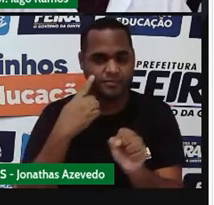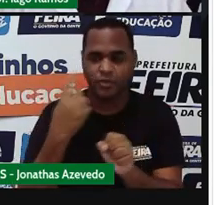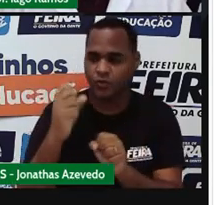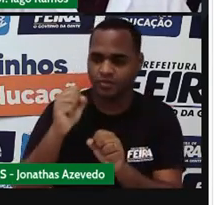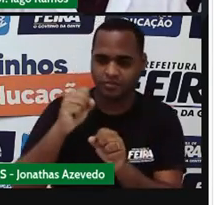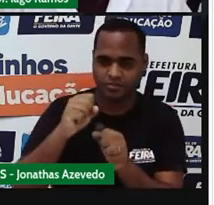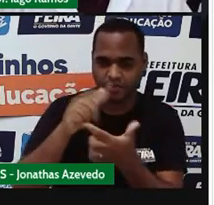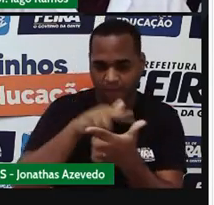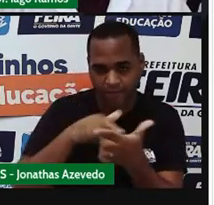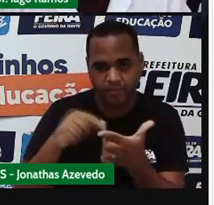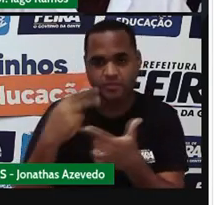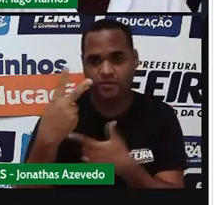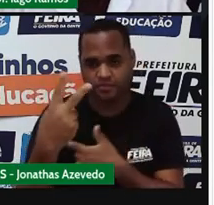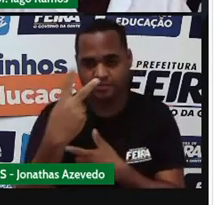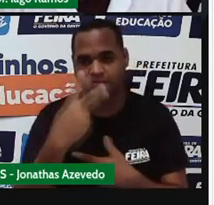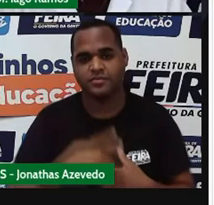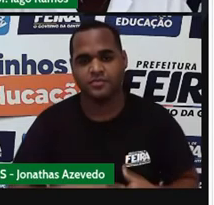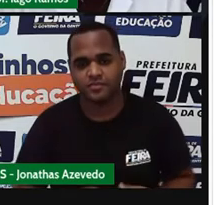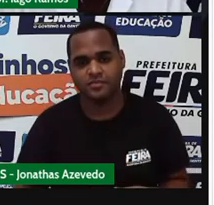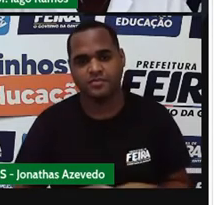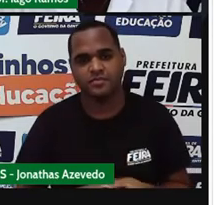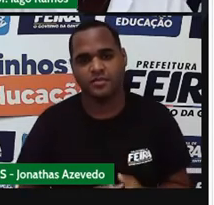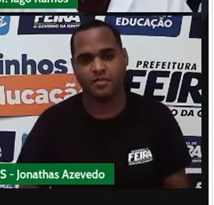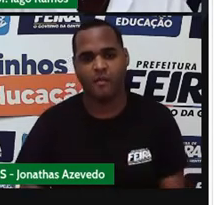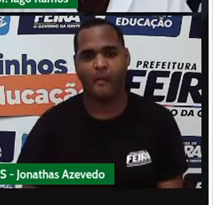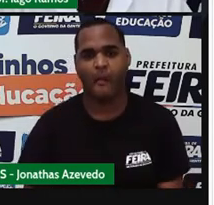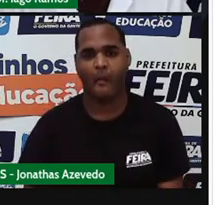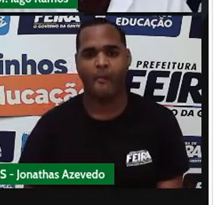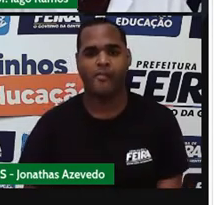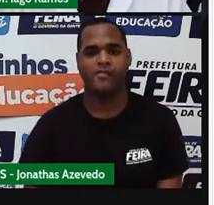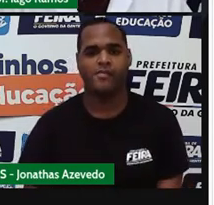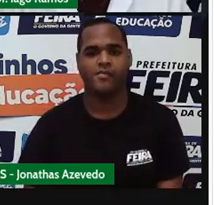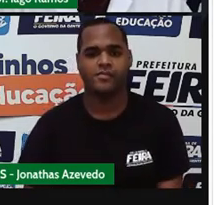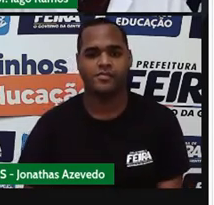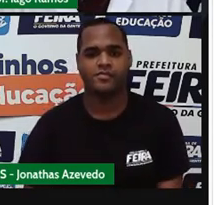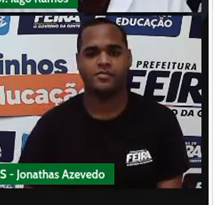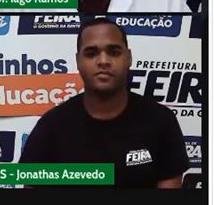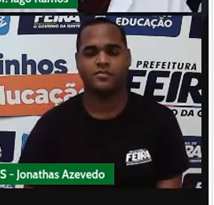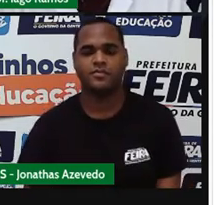de 18 que é 18 dividido por 2.